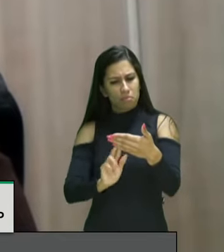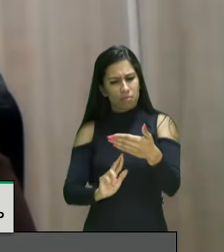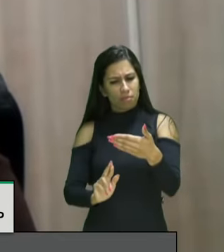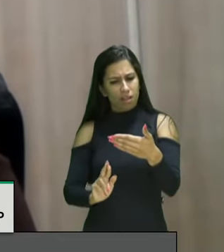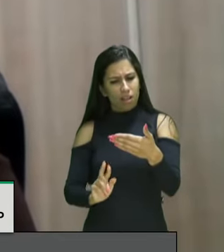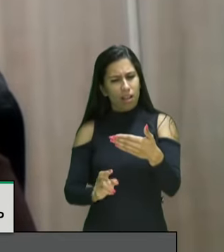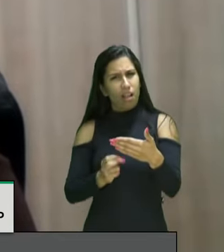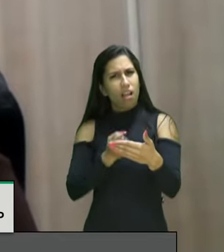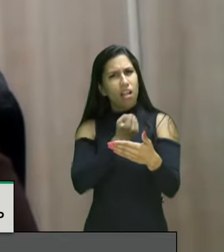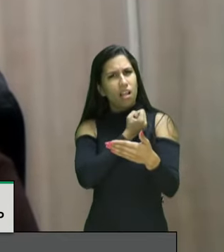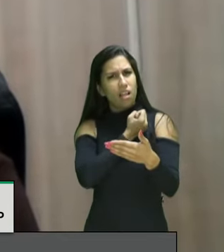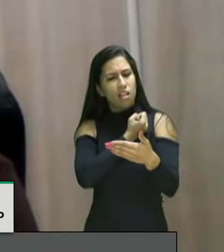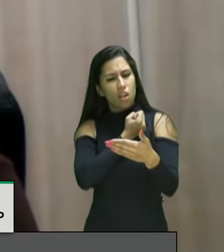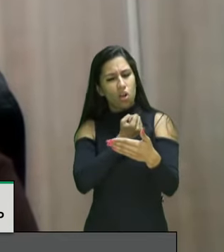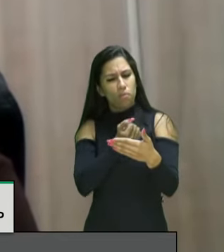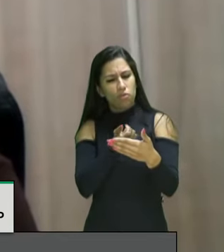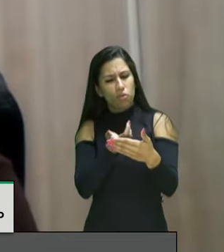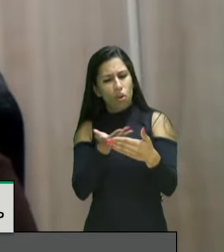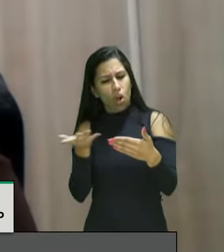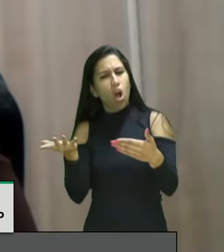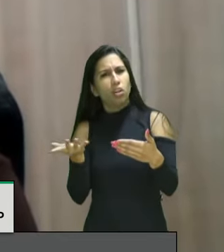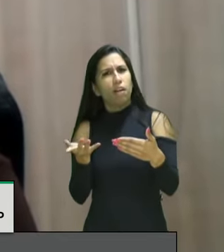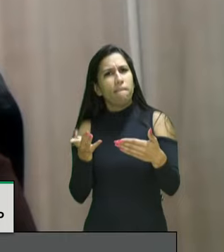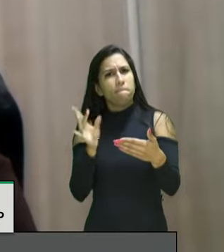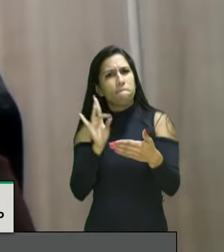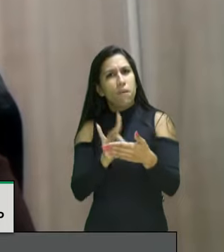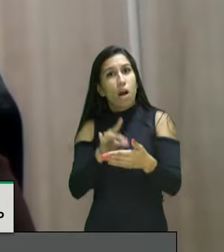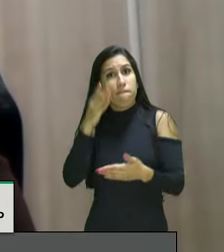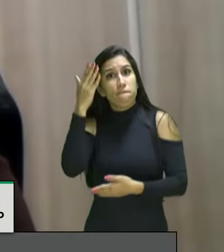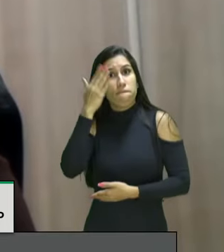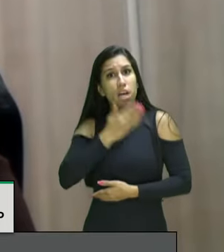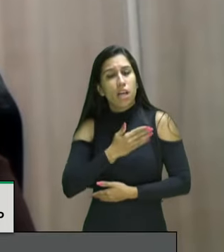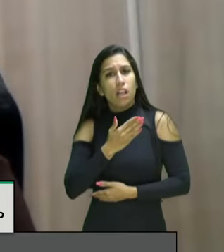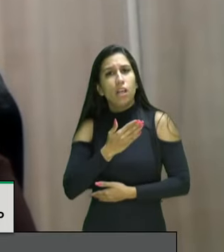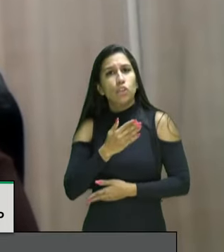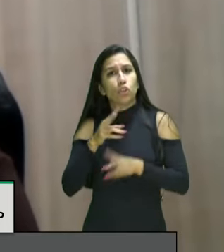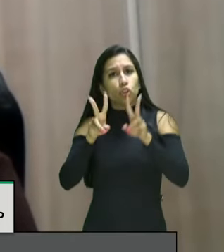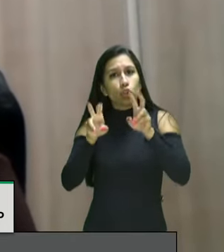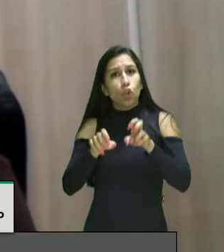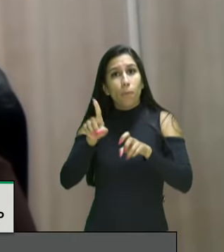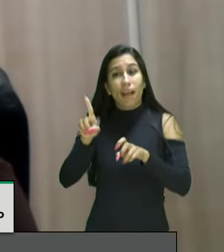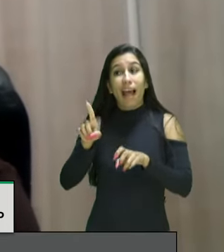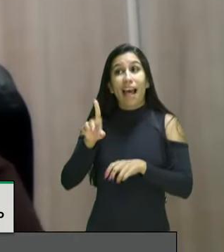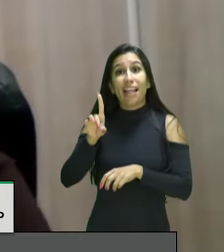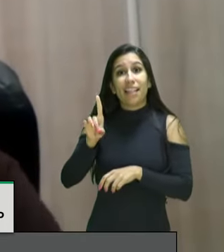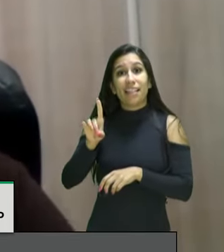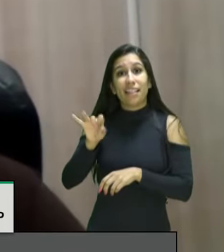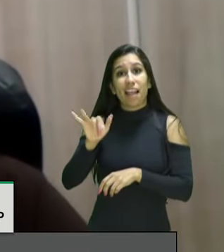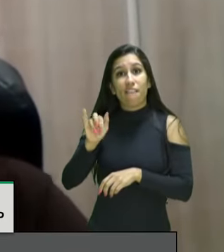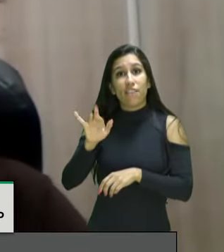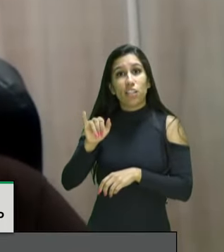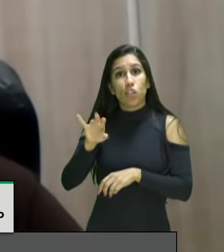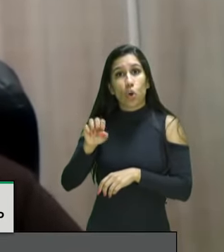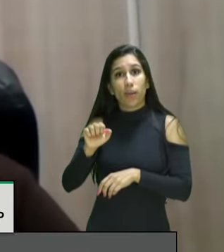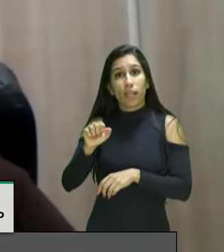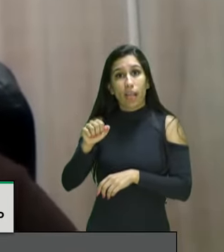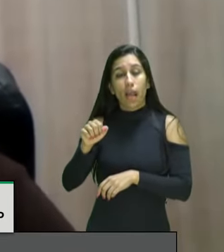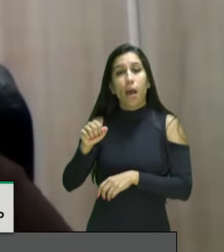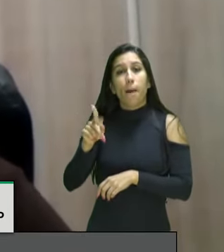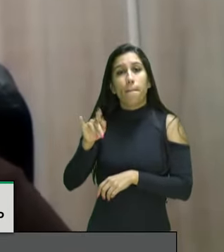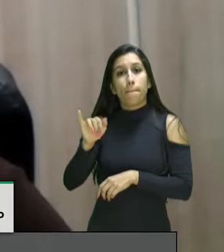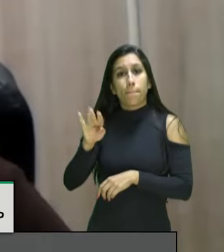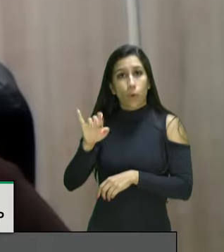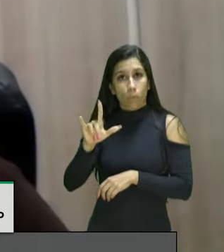cuidadosa pesquisa a realidade do dia a dia da defensoria pública enquanto defensoras e defensores públicos da